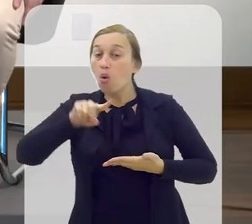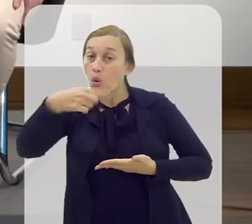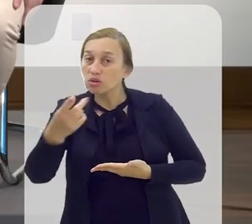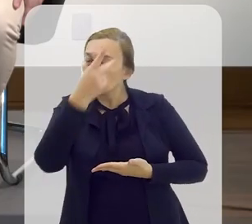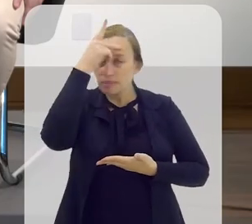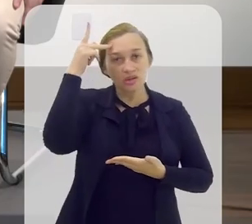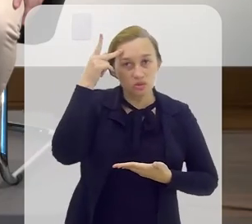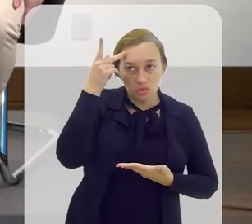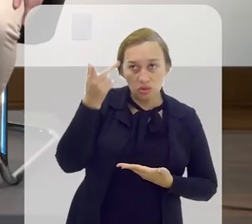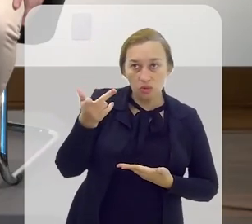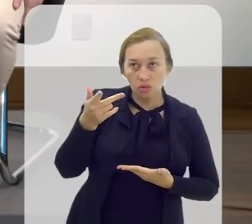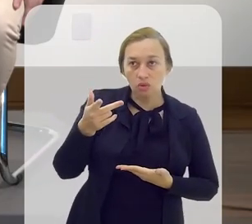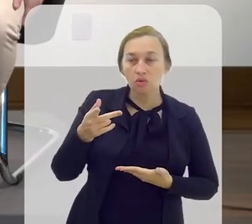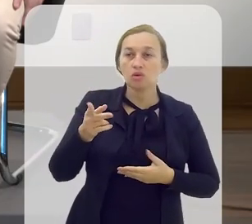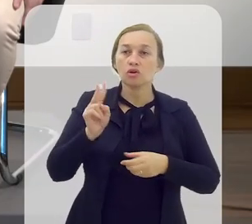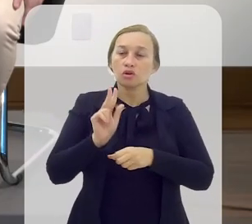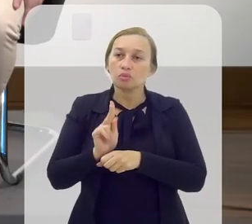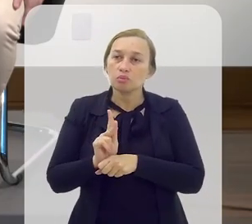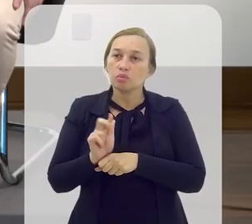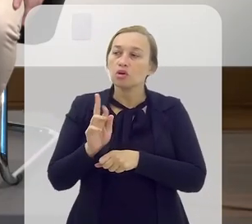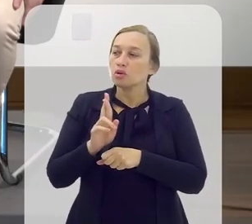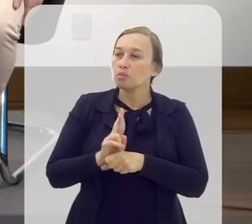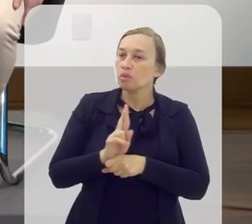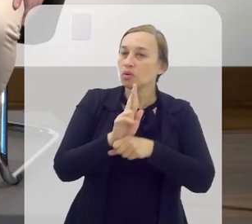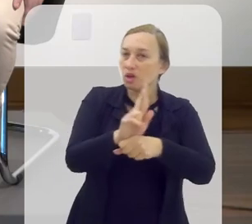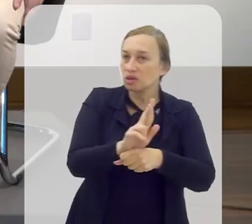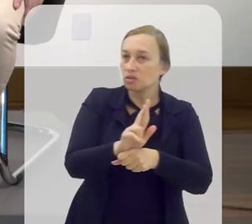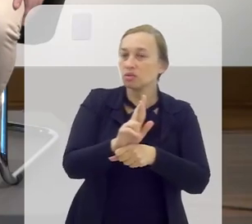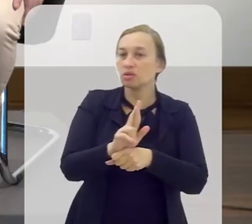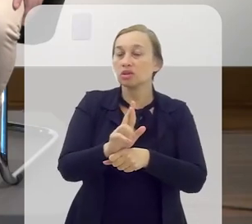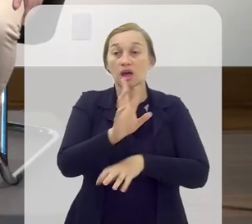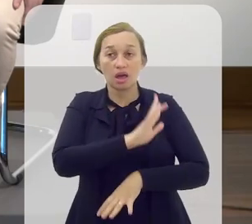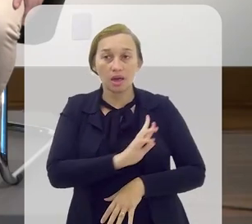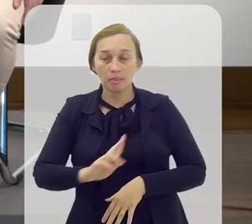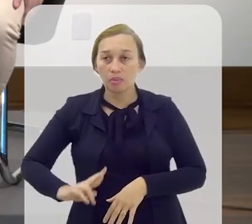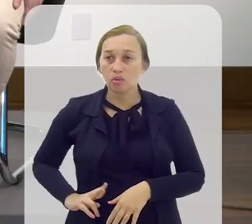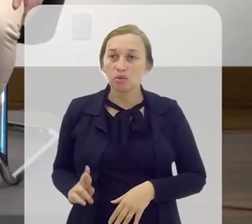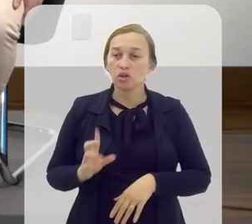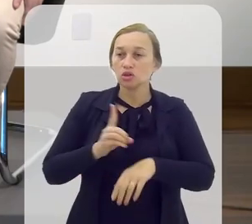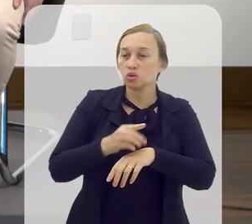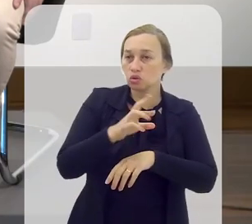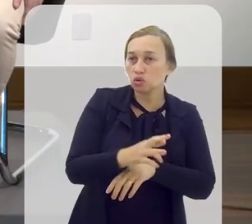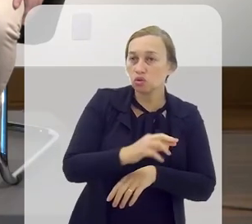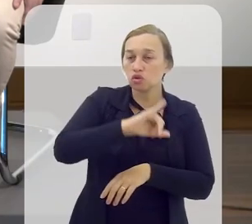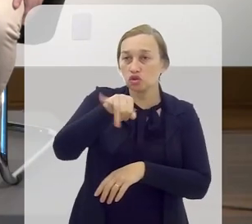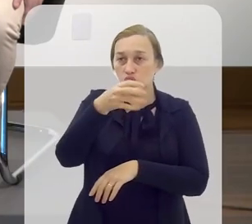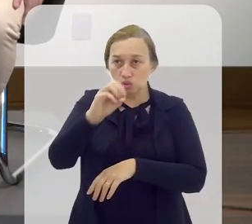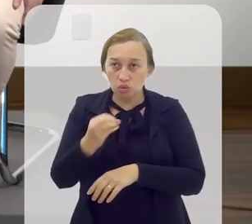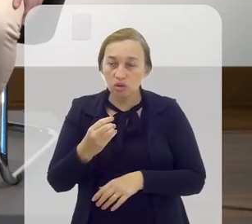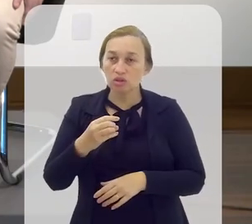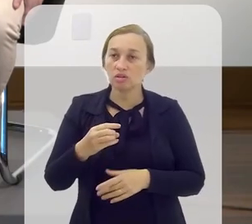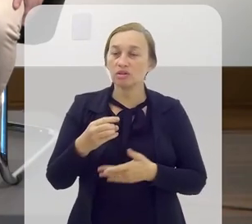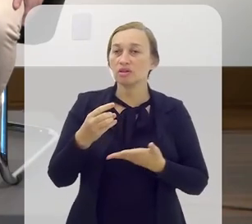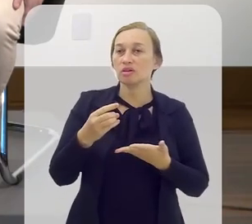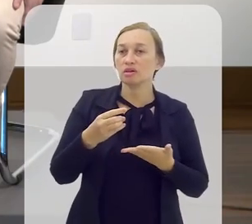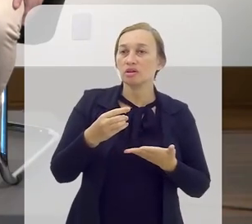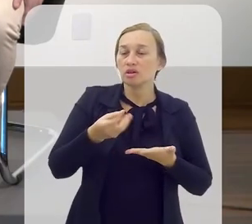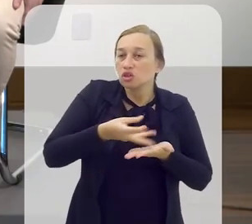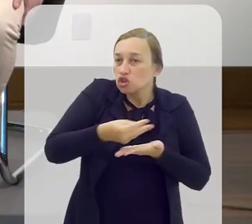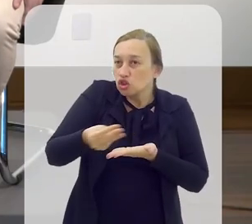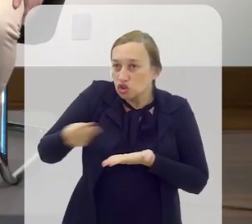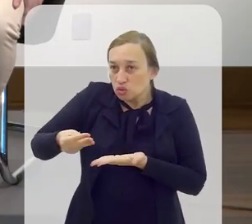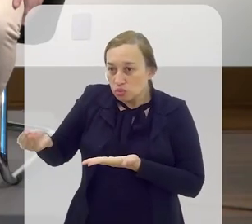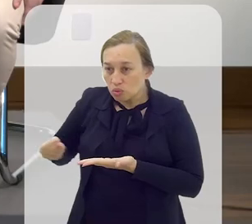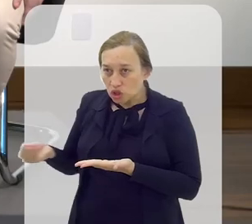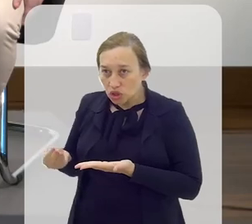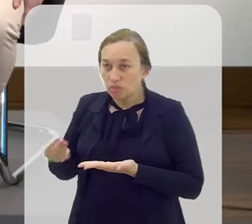pessoa que foi o procurador da República, o doutor Júlio, e que nós fizemos depoimentos